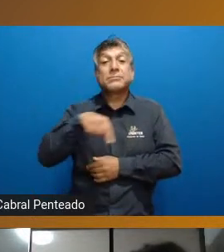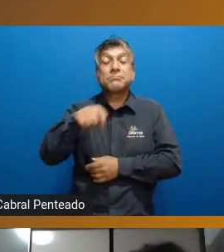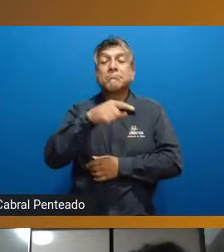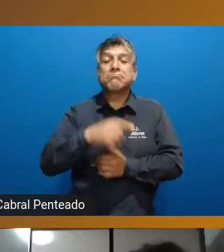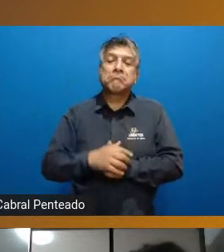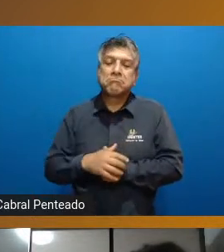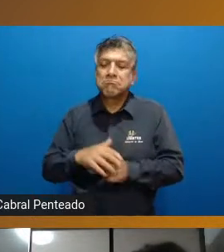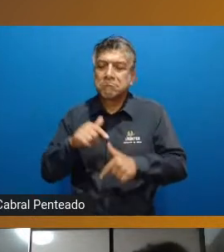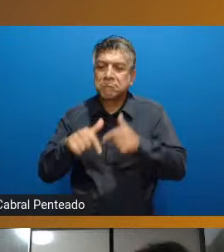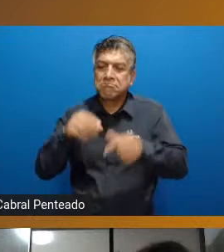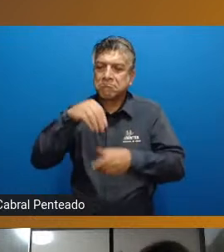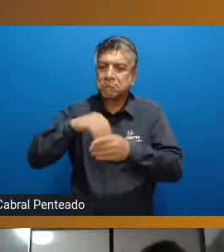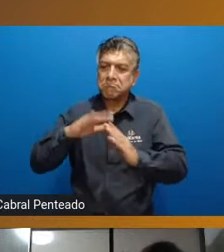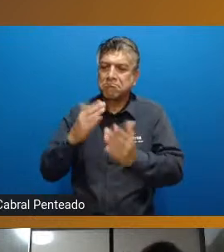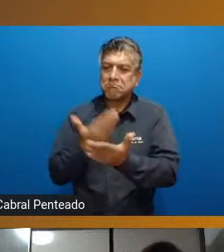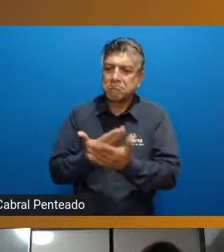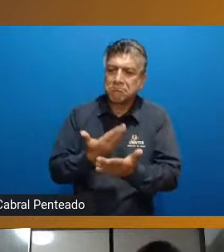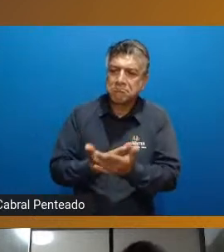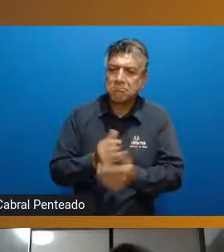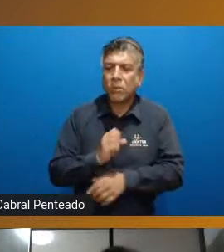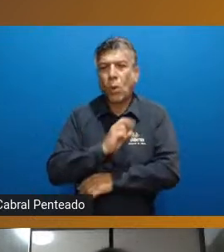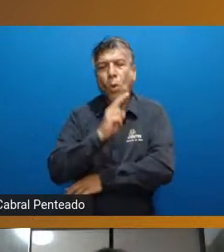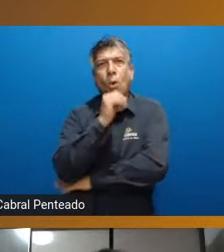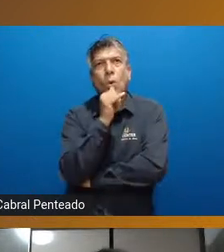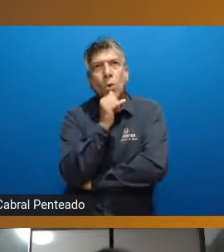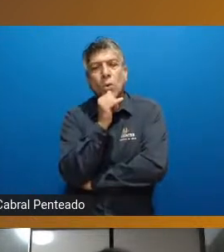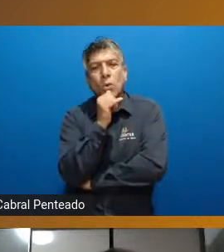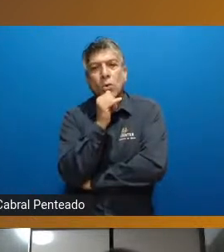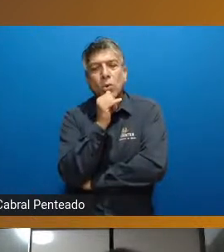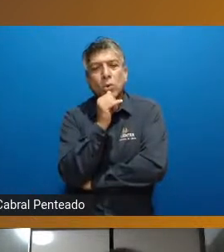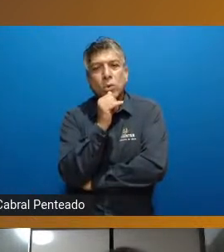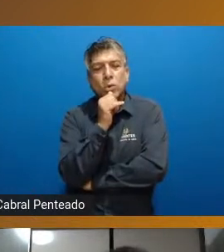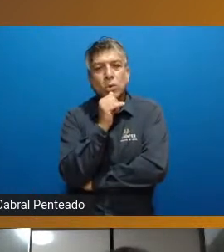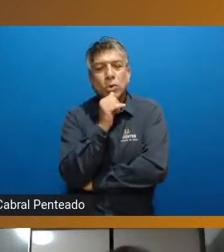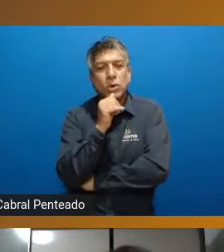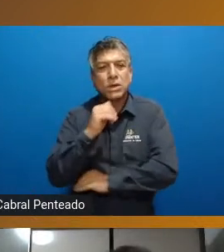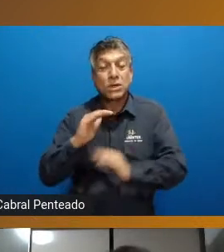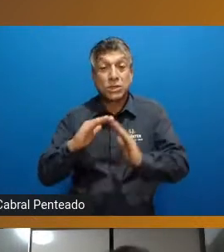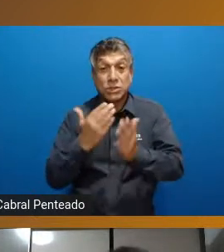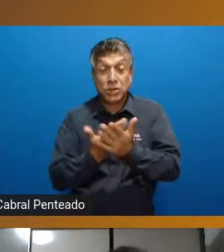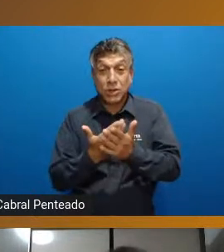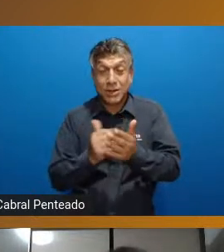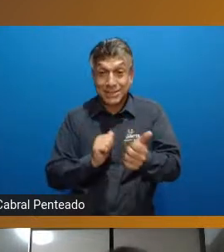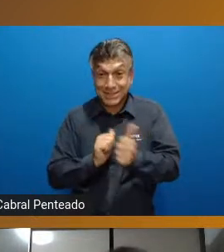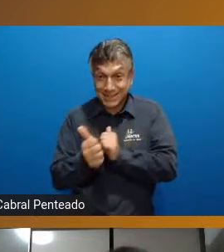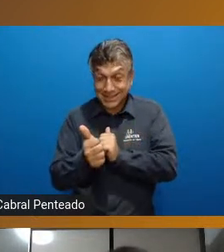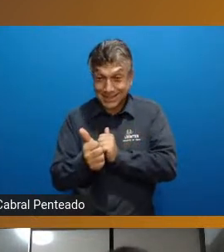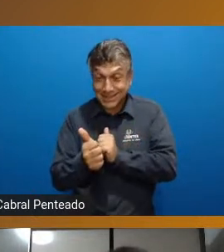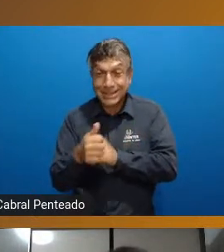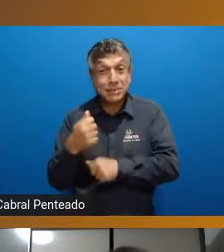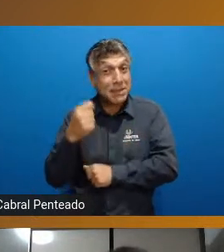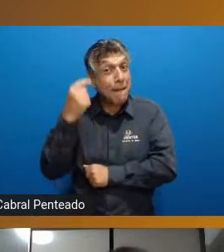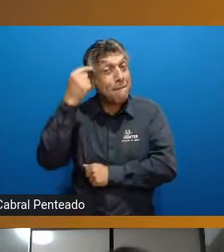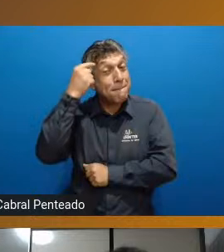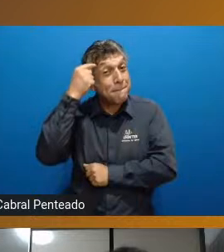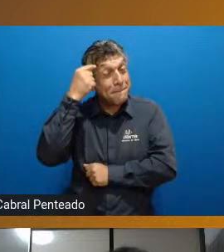dentro das escolas ou nas escolinhas esportivas deve pensar nessa